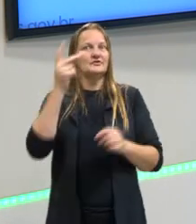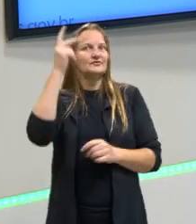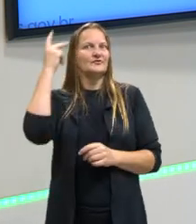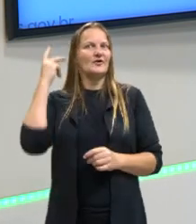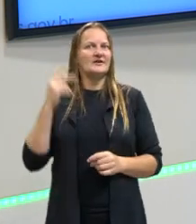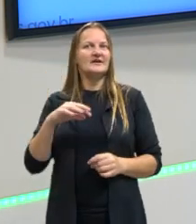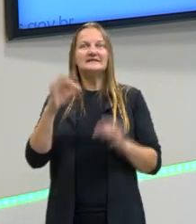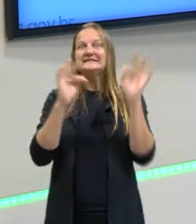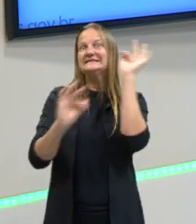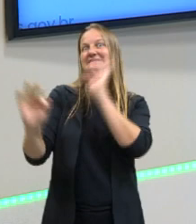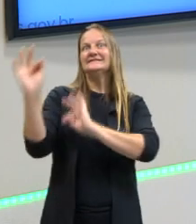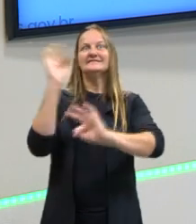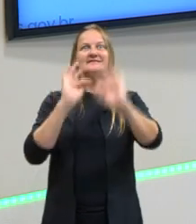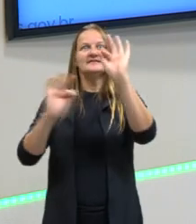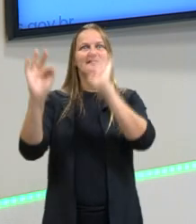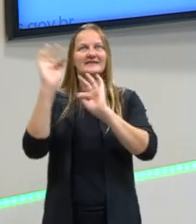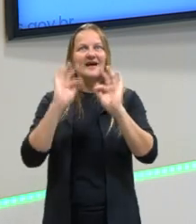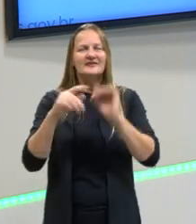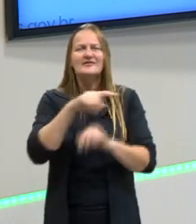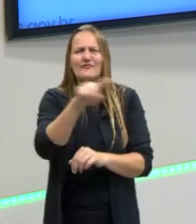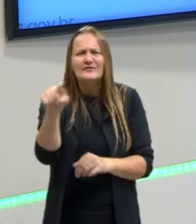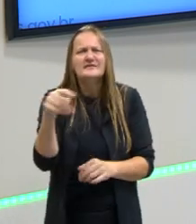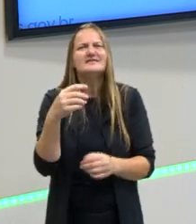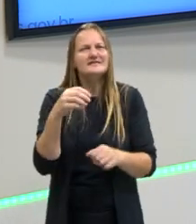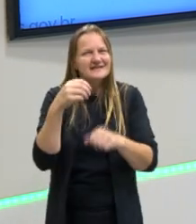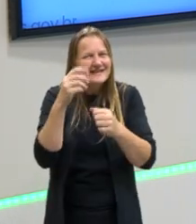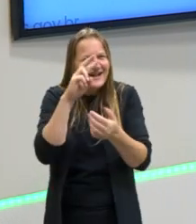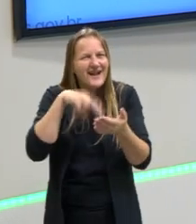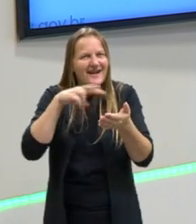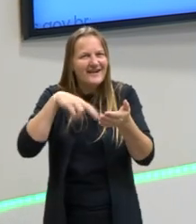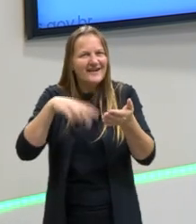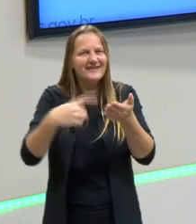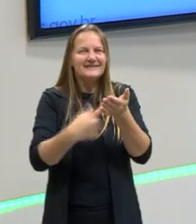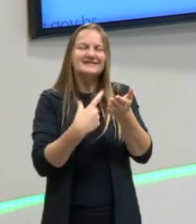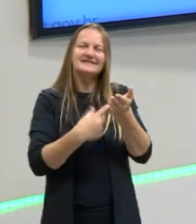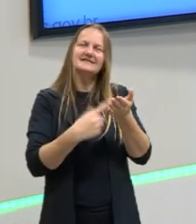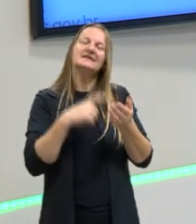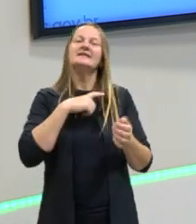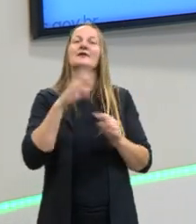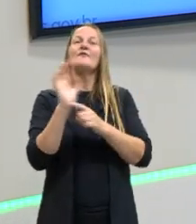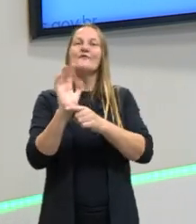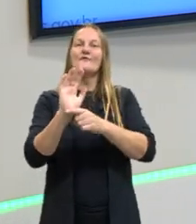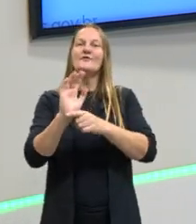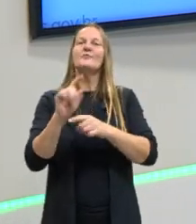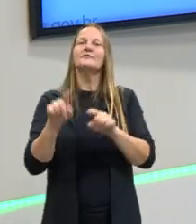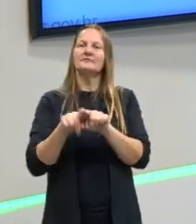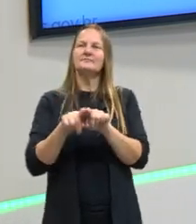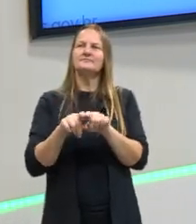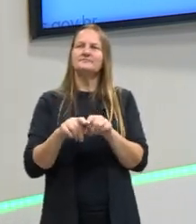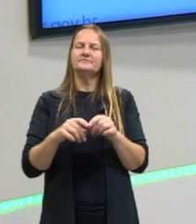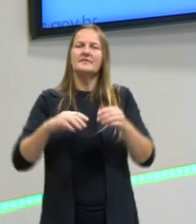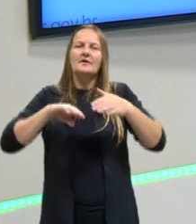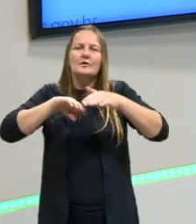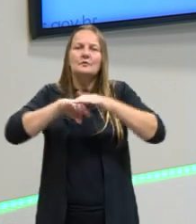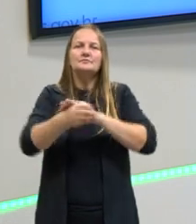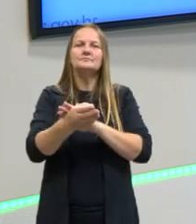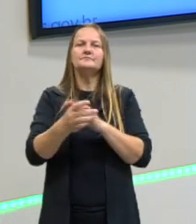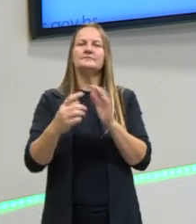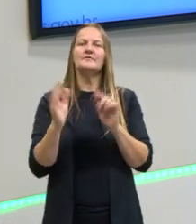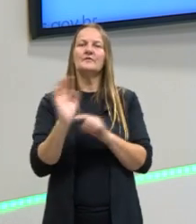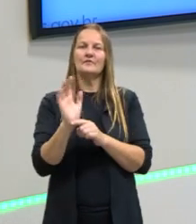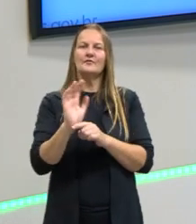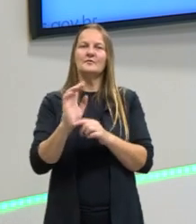história fantástica. Eu aconselho todo mundo a ler. Inclusive, tem um filme, uma adaptação do livro, tá? Um filme